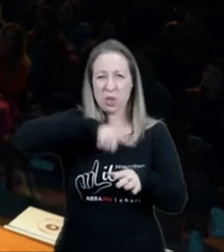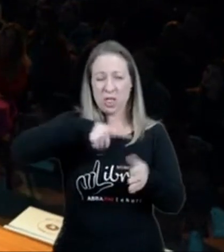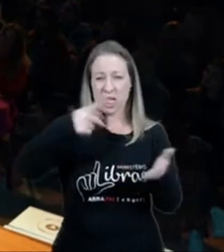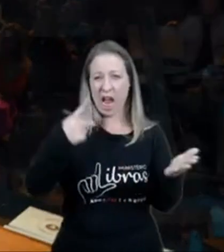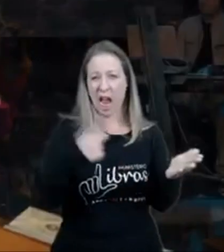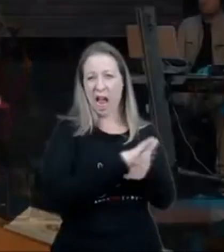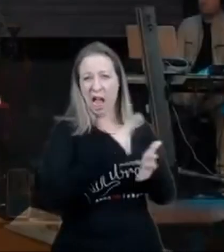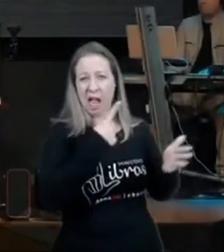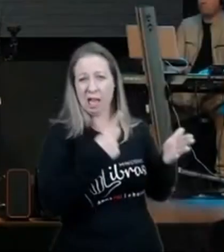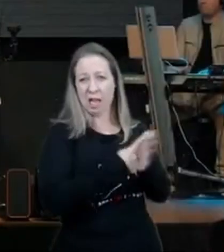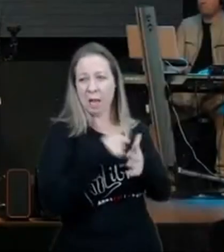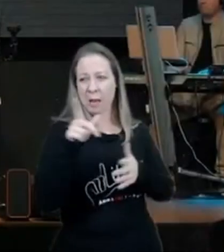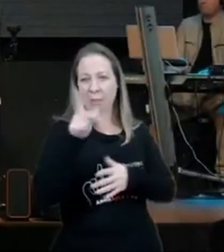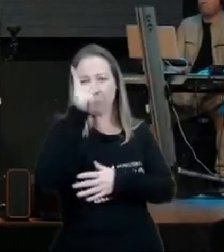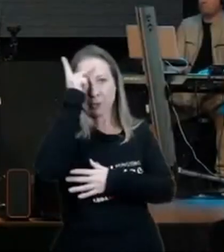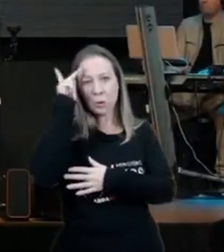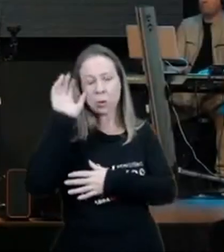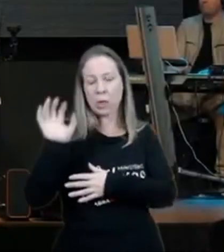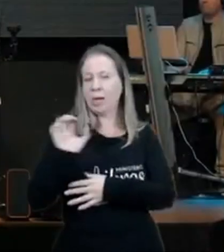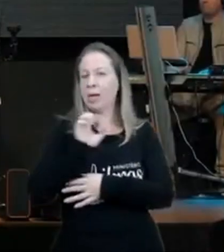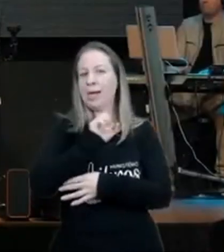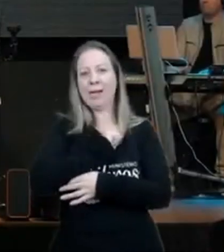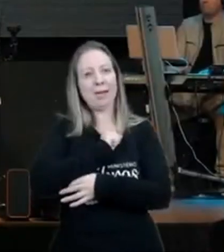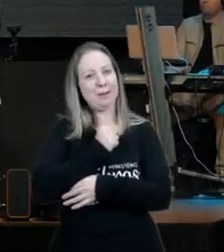erros, quando o meu casamento,